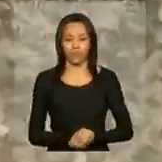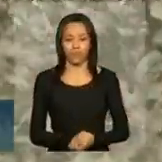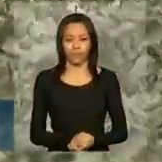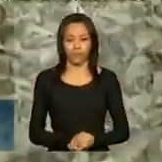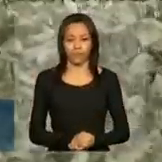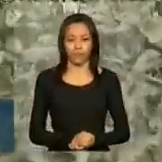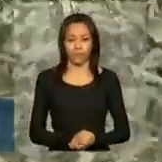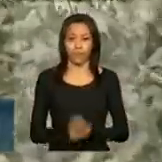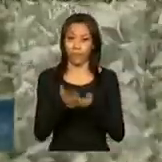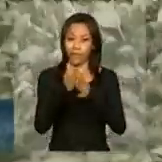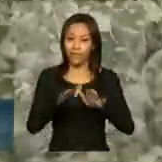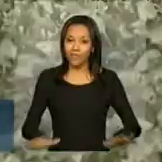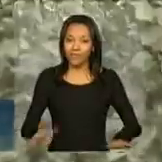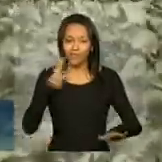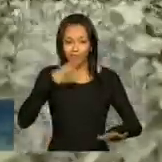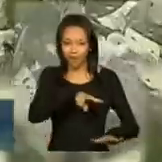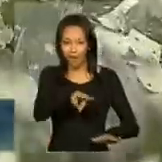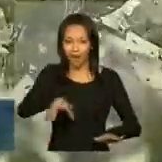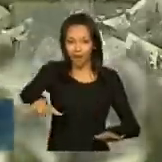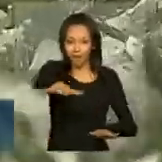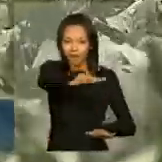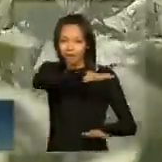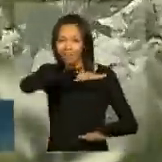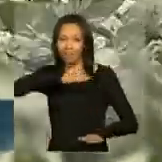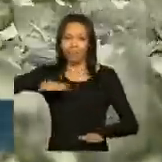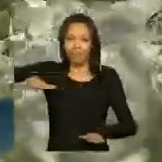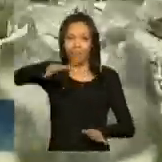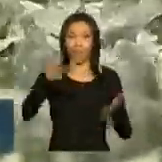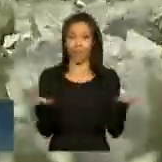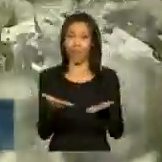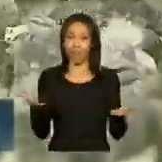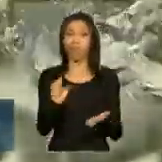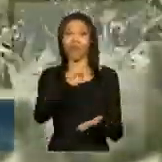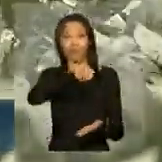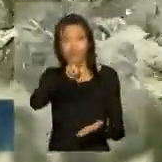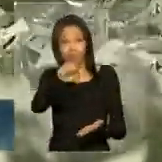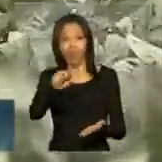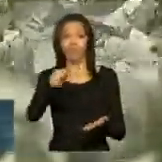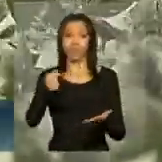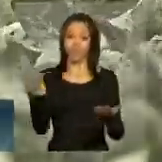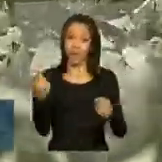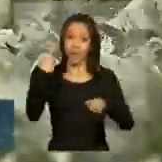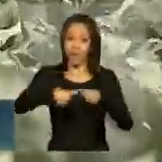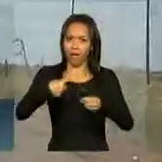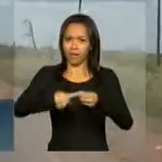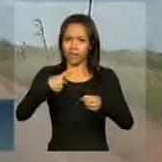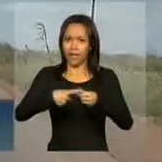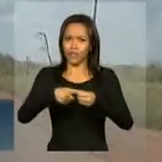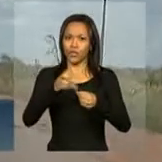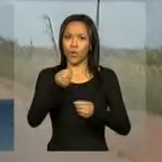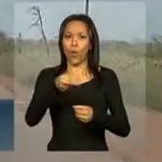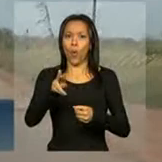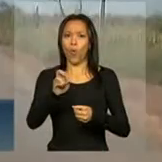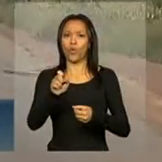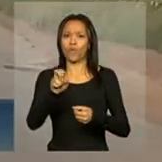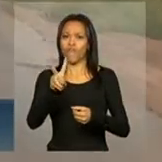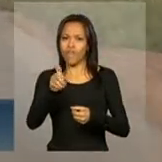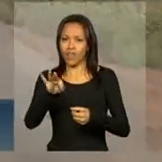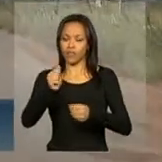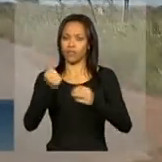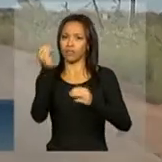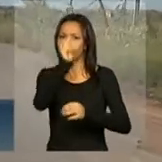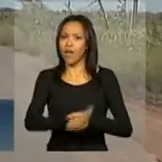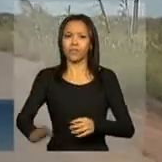E assim, no meio do cerrado, a soja ocupa hoje a posição de ouro verde nacional. A 420